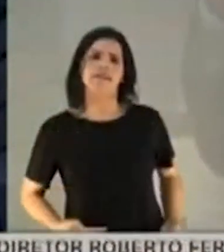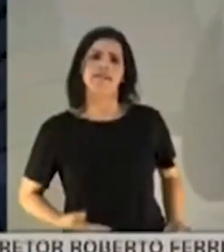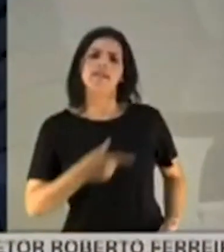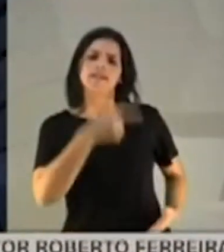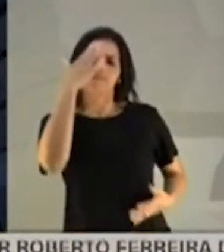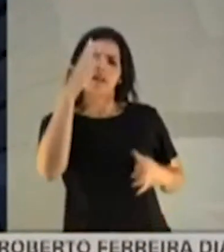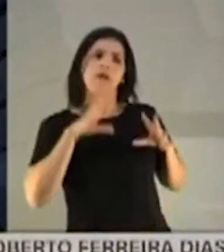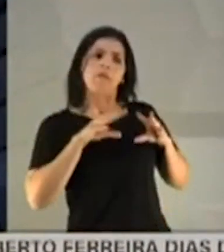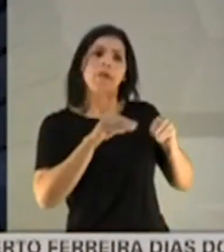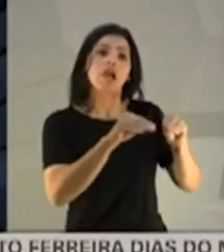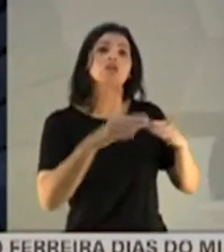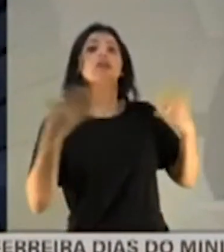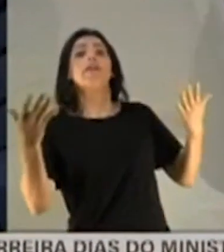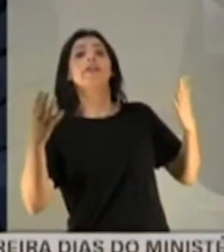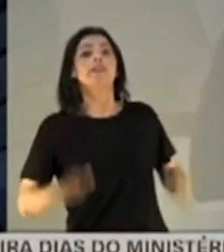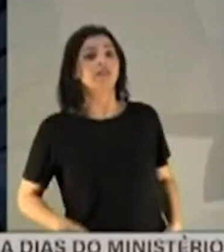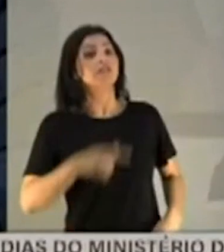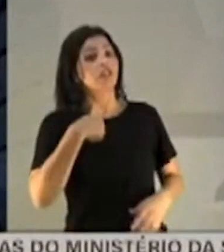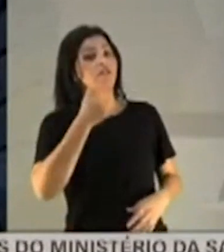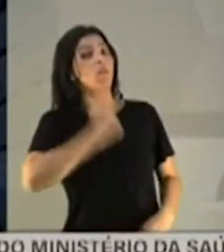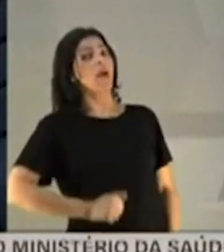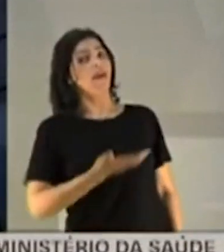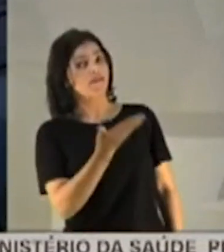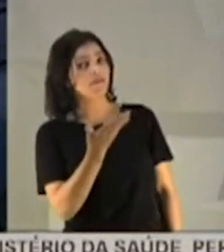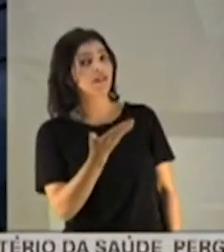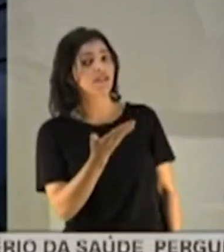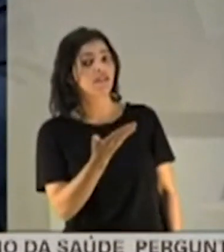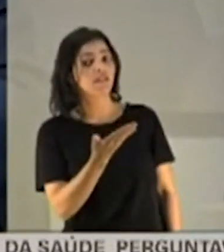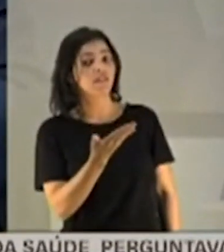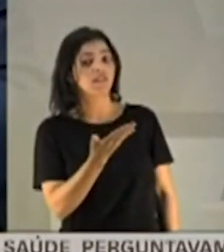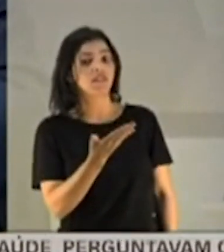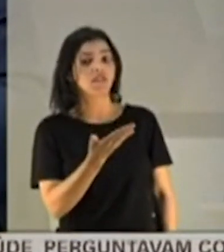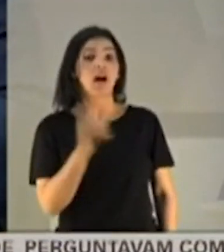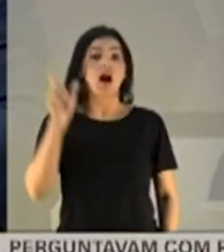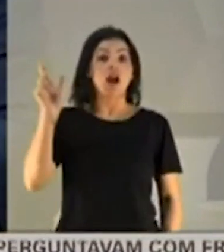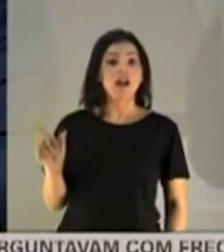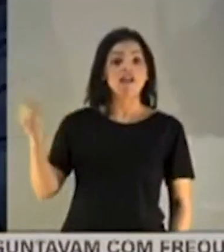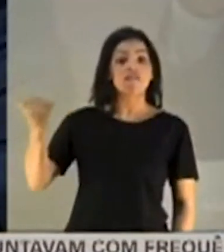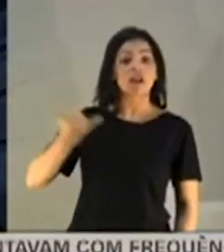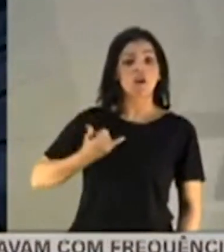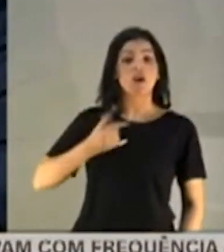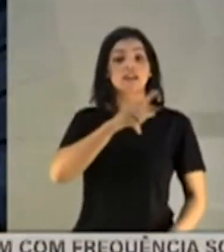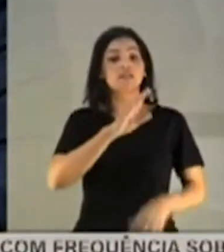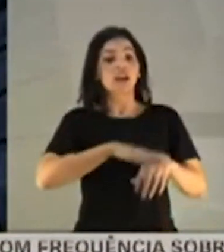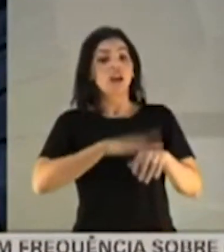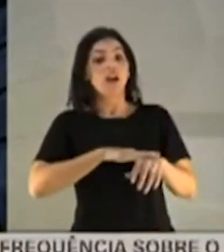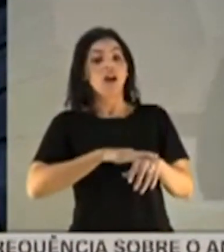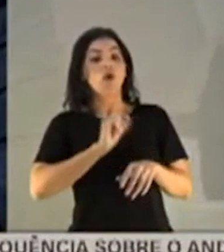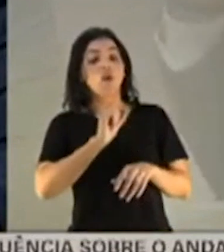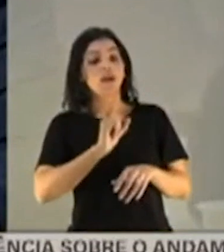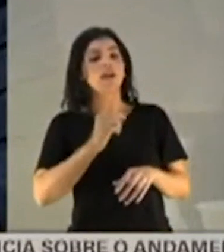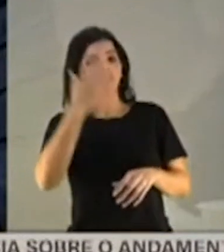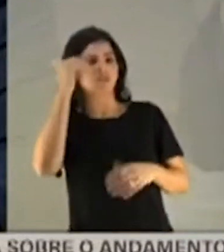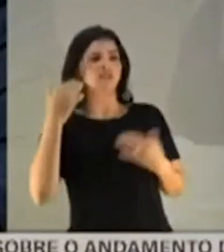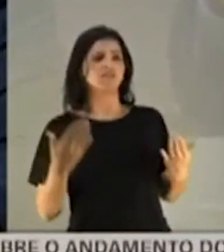mexo nisso aí, precisa ver a merda que vai dar, né? É assim mesmo. Aí ele fala assim, isso é fulano, né? acham, né?